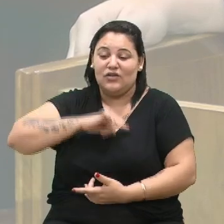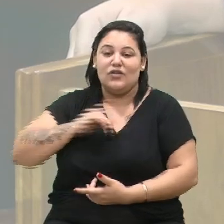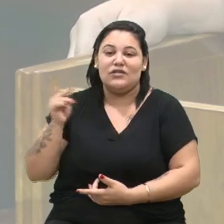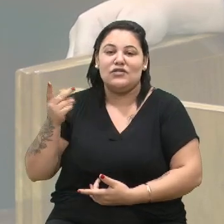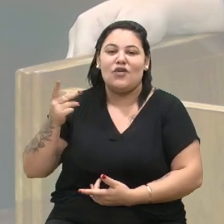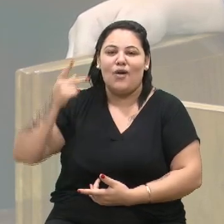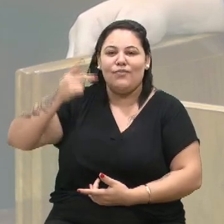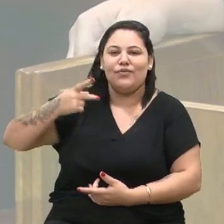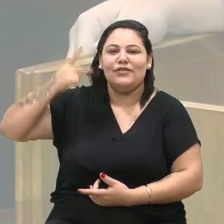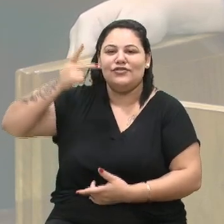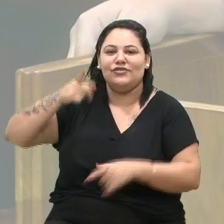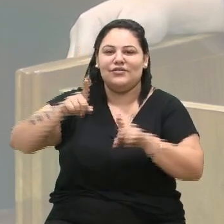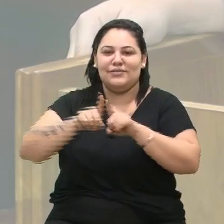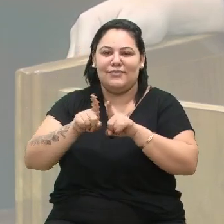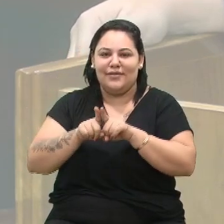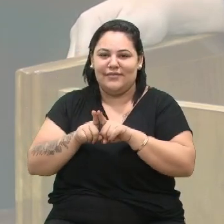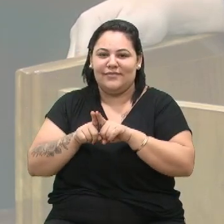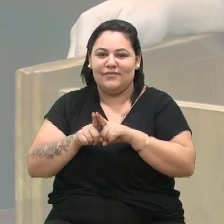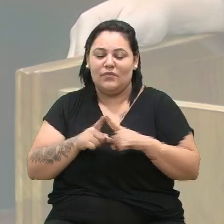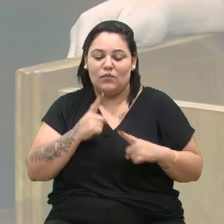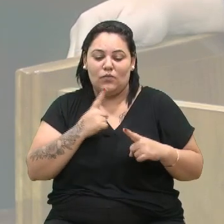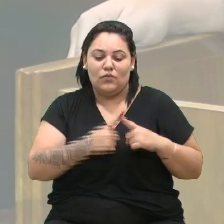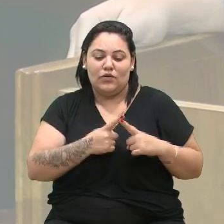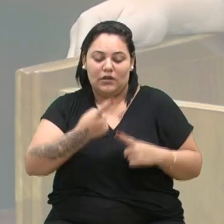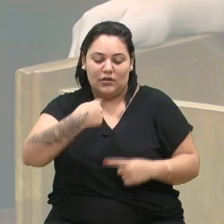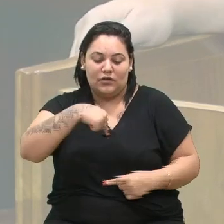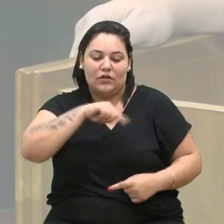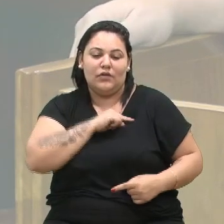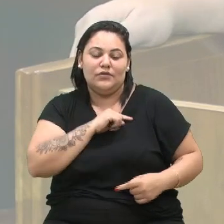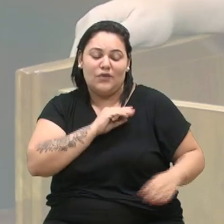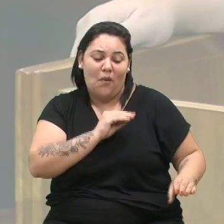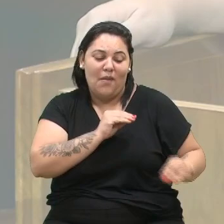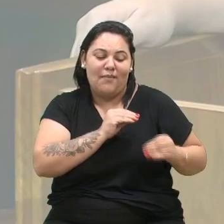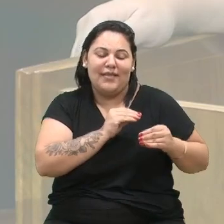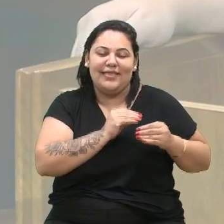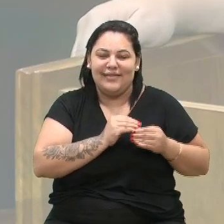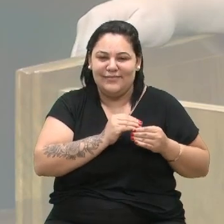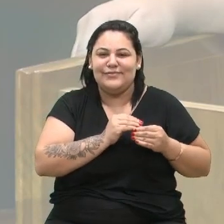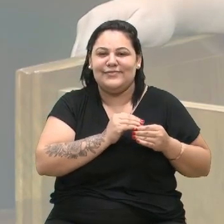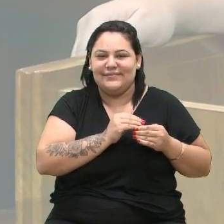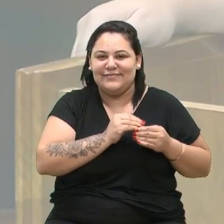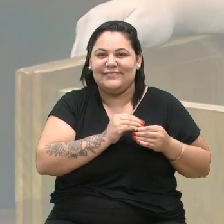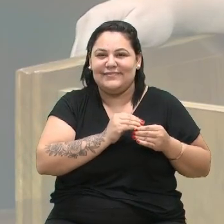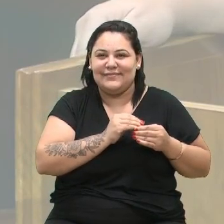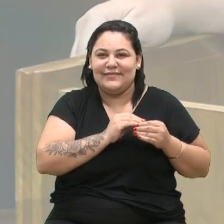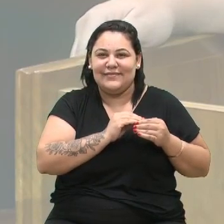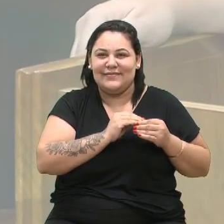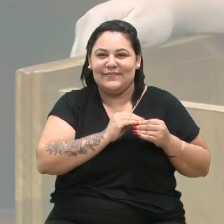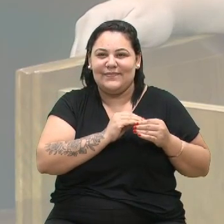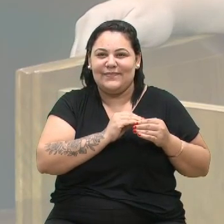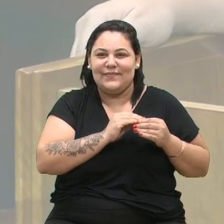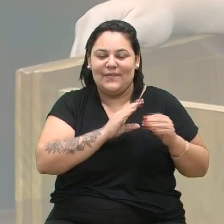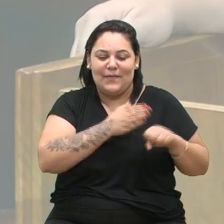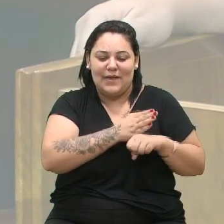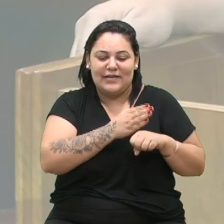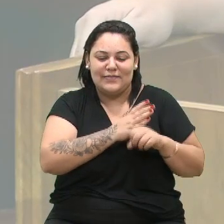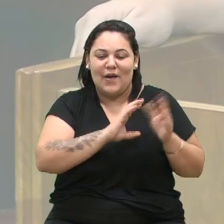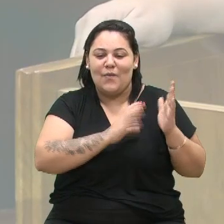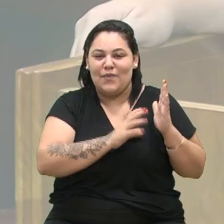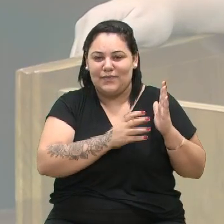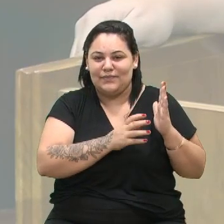e por que a gente hoje está compondo os quadros desse partido tão grande, tão importante, que é o